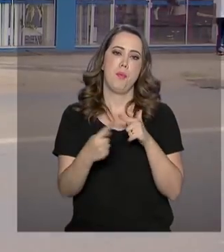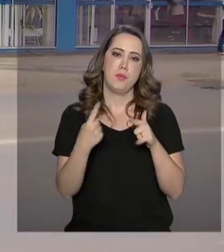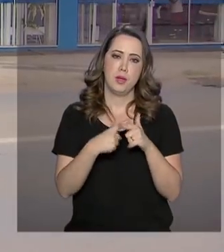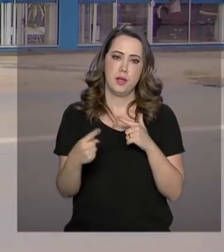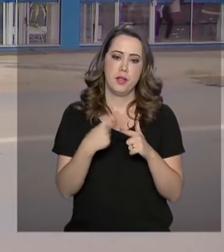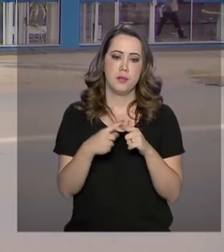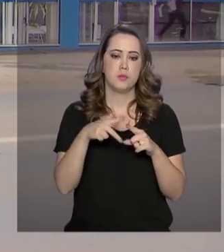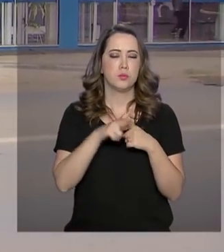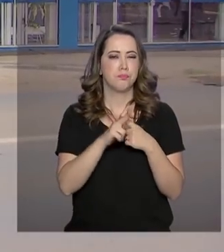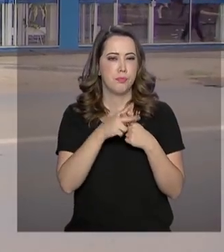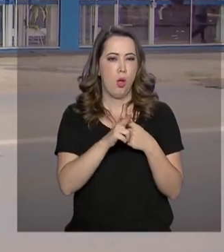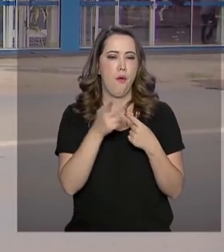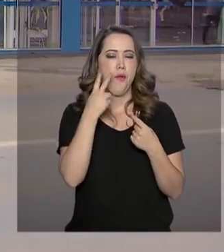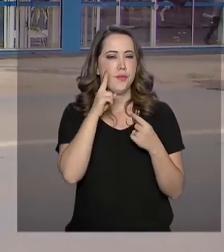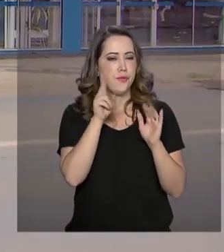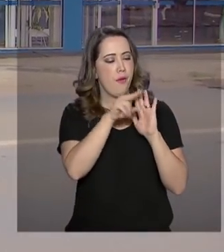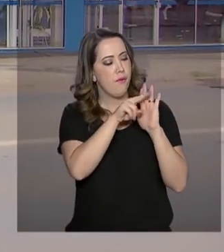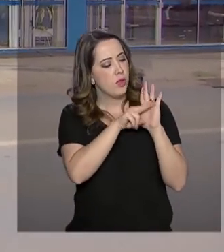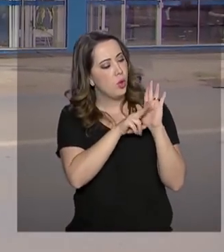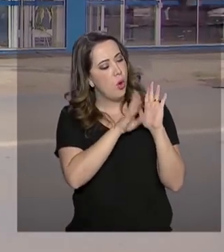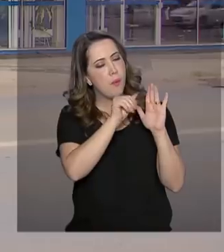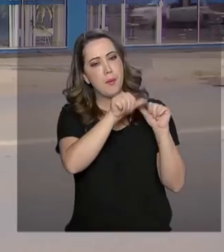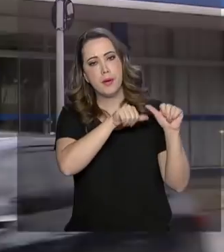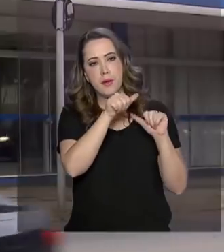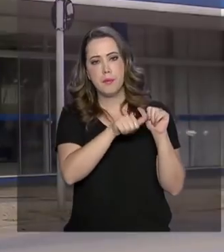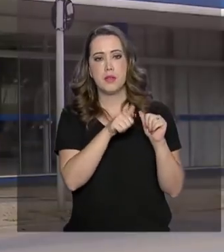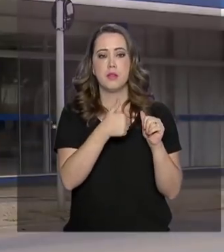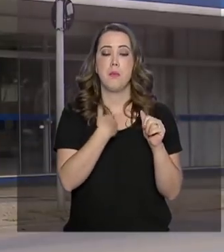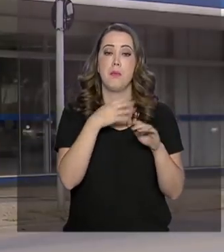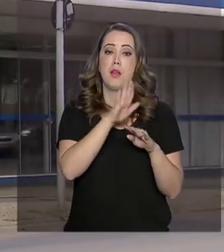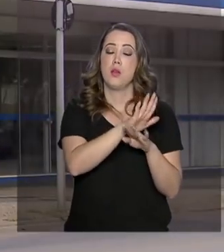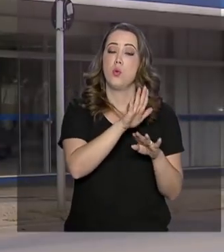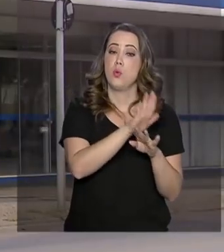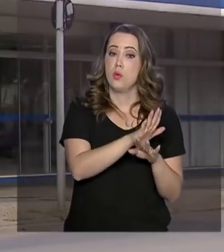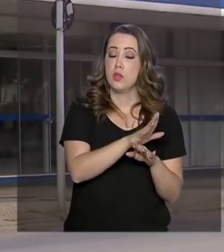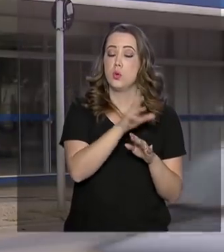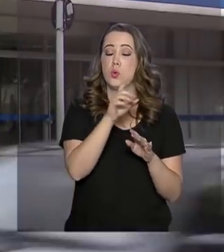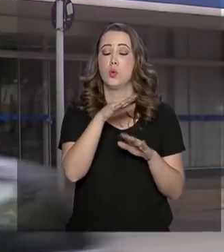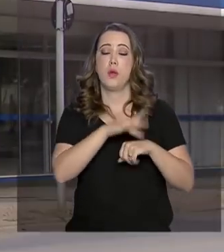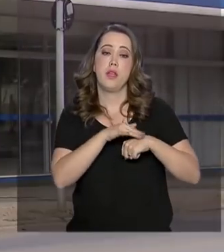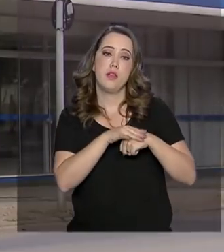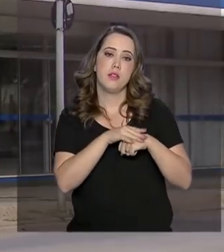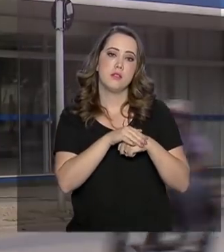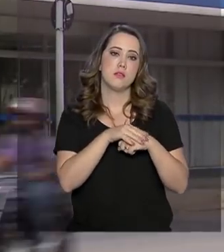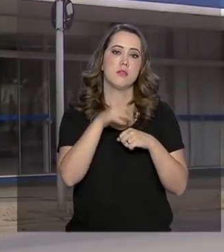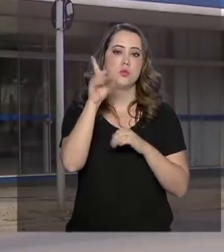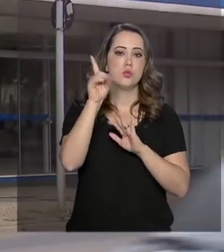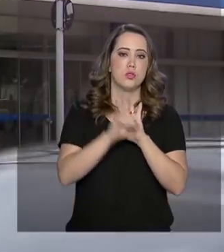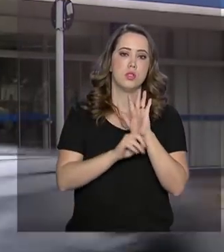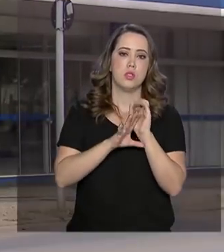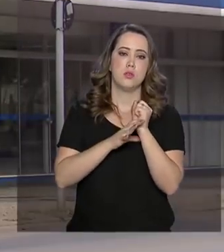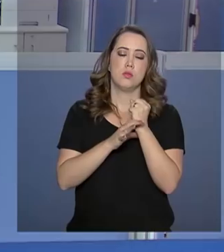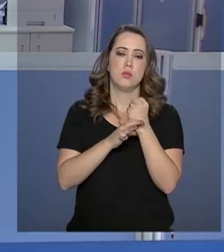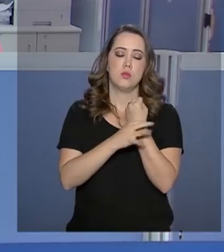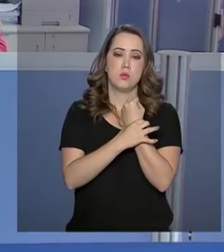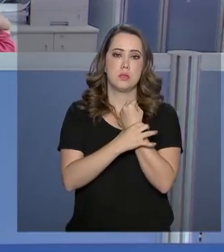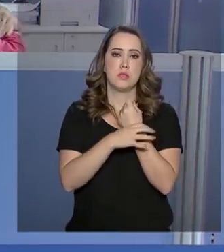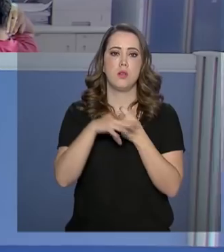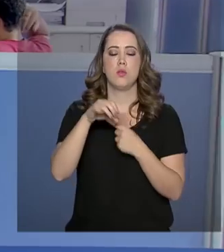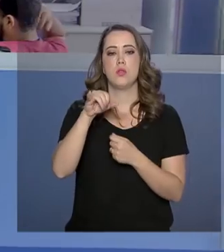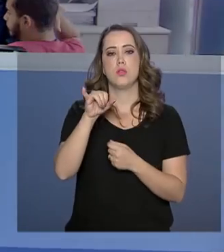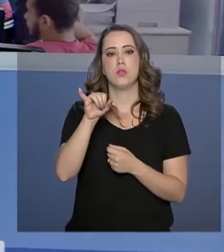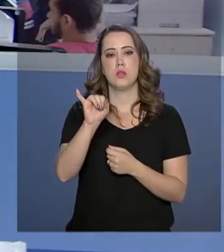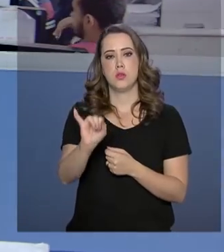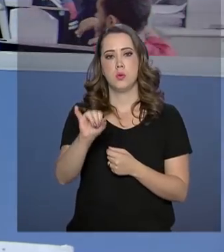revisados auxílios-doença, aposentadorias pagas por invalidez e outros direitos de segurados do Instituto Nacional do